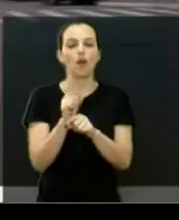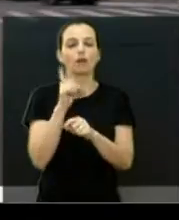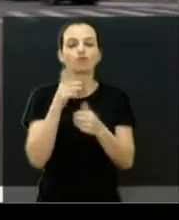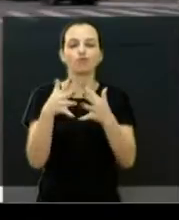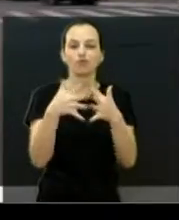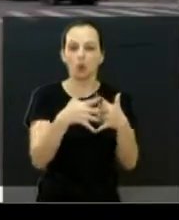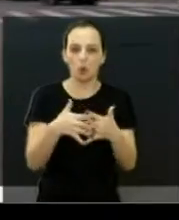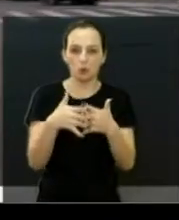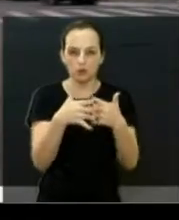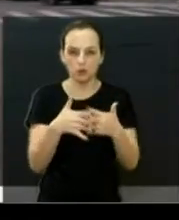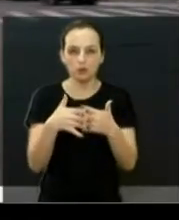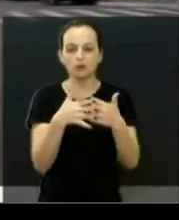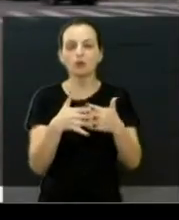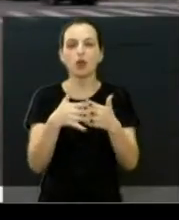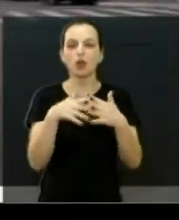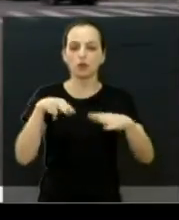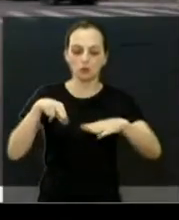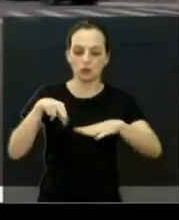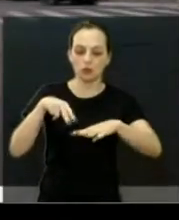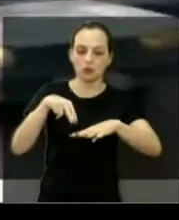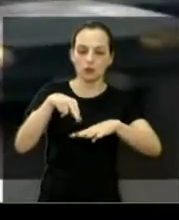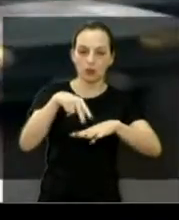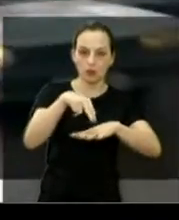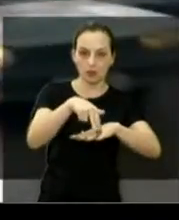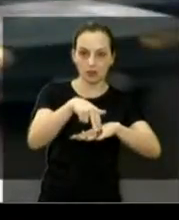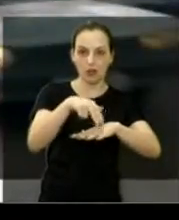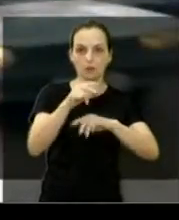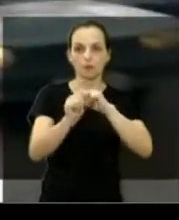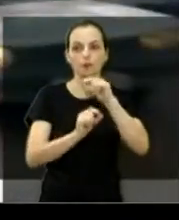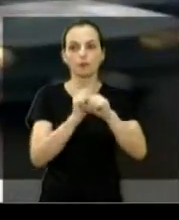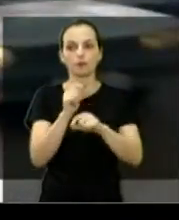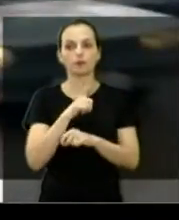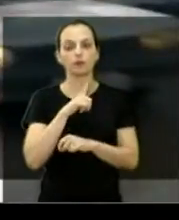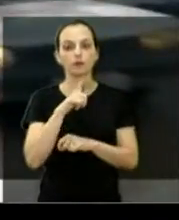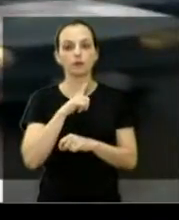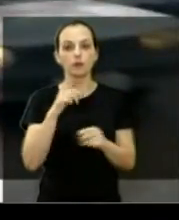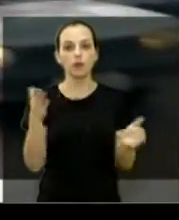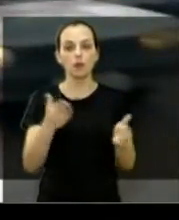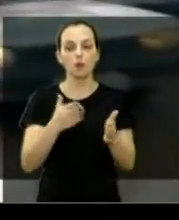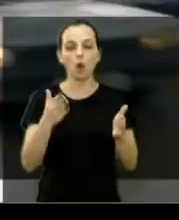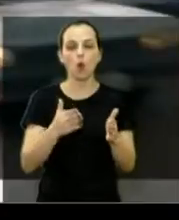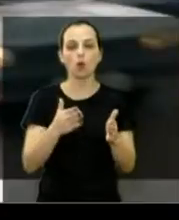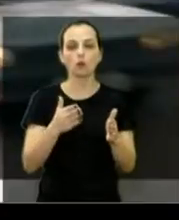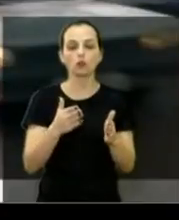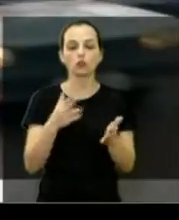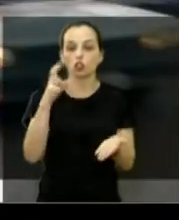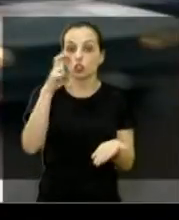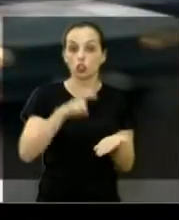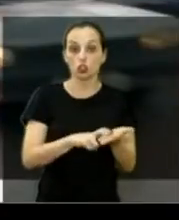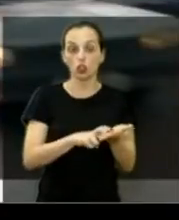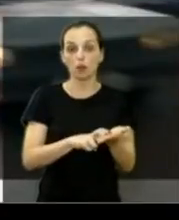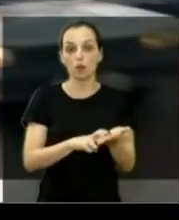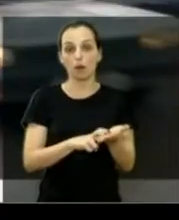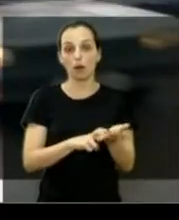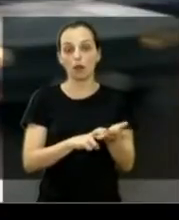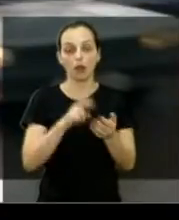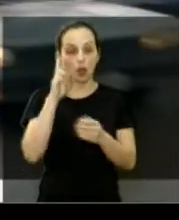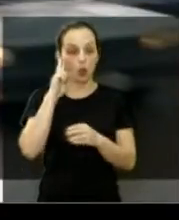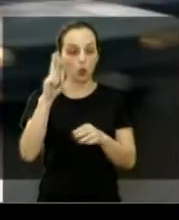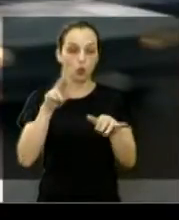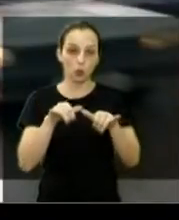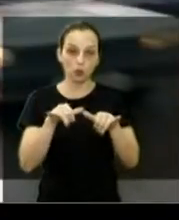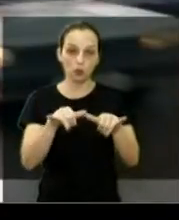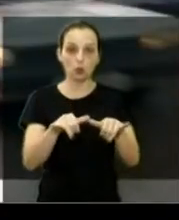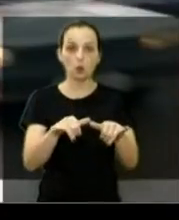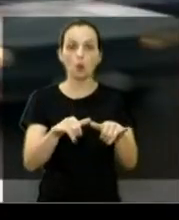complicado fazer essa travessia. Nós estivemos lá hoje pela manhã, os proprietários nos avisaram que a obra